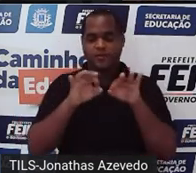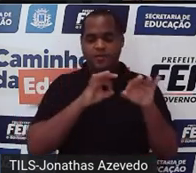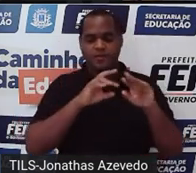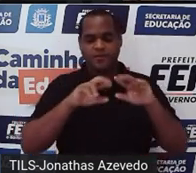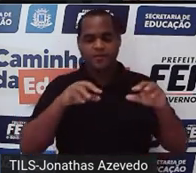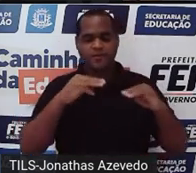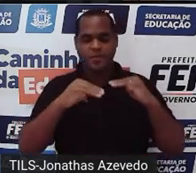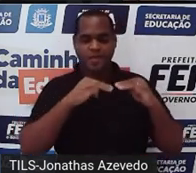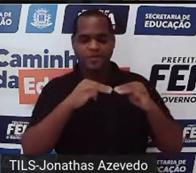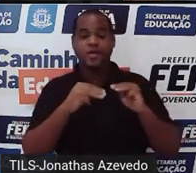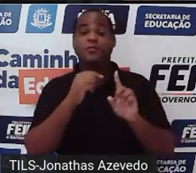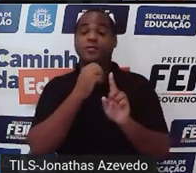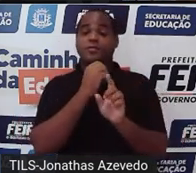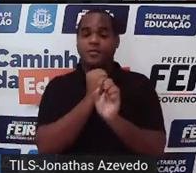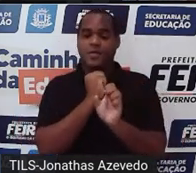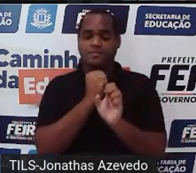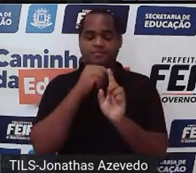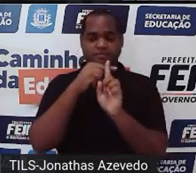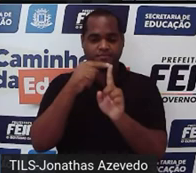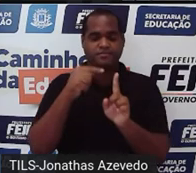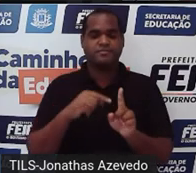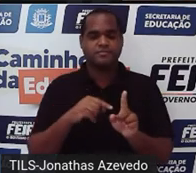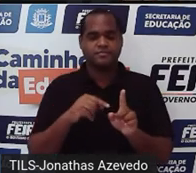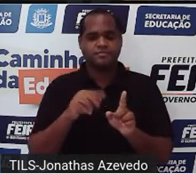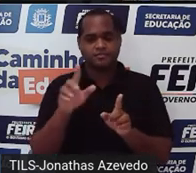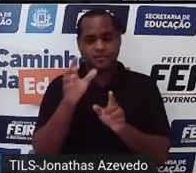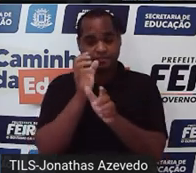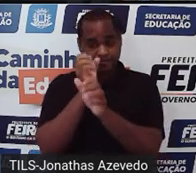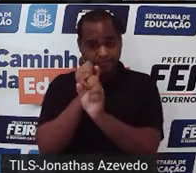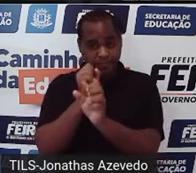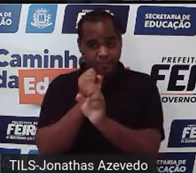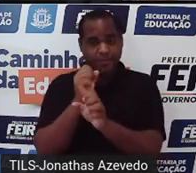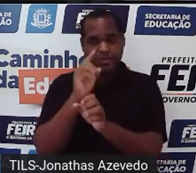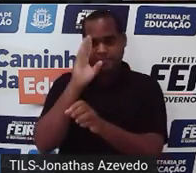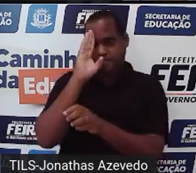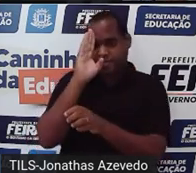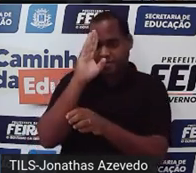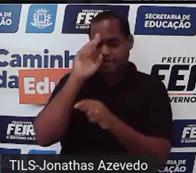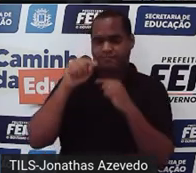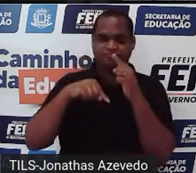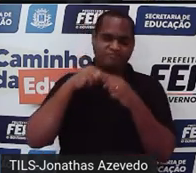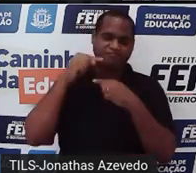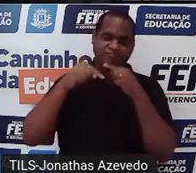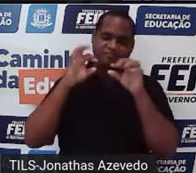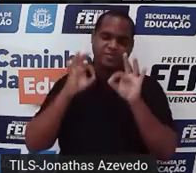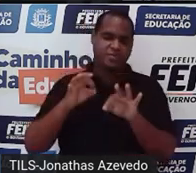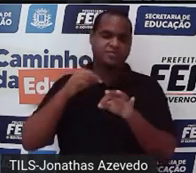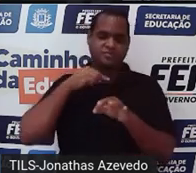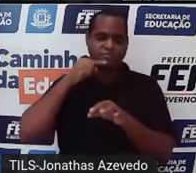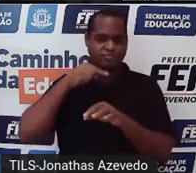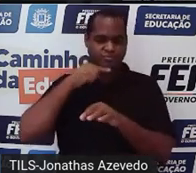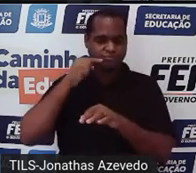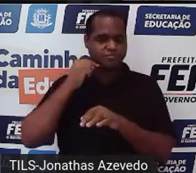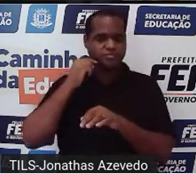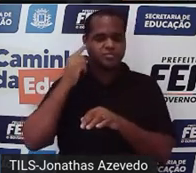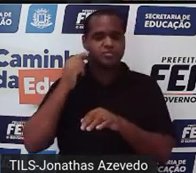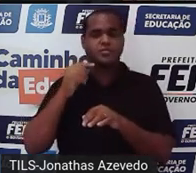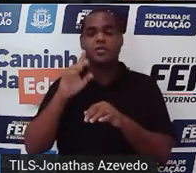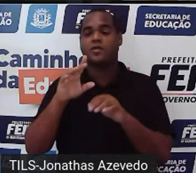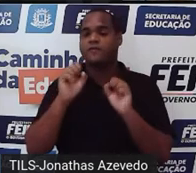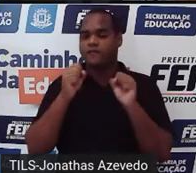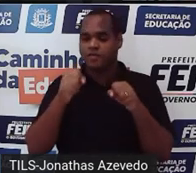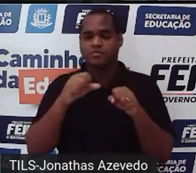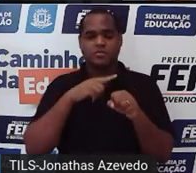método da adição né se eu somar direto eu não tenho como anular nenhuma das letras eu vou